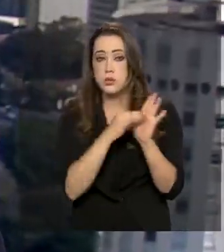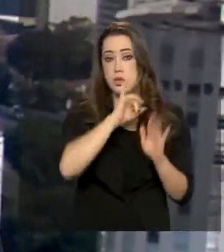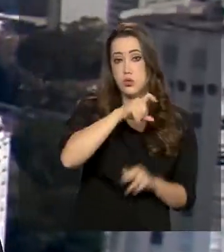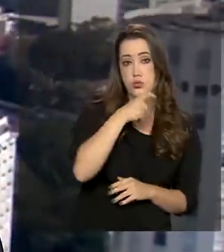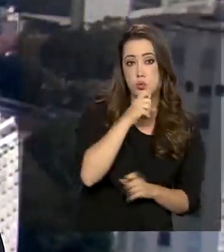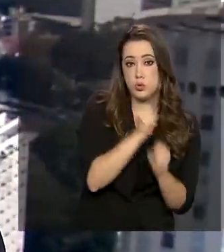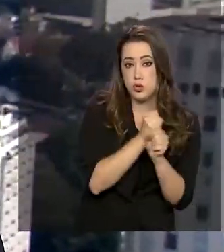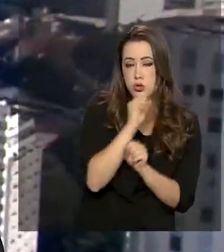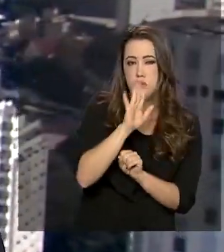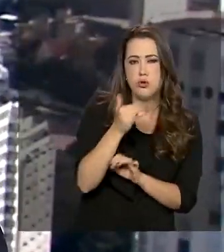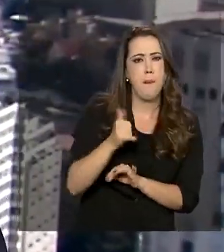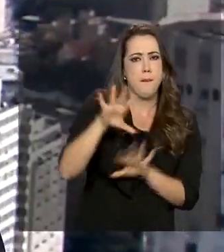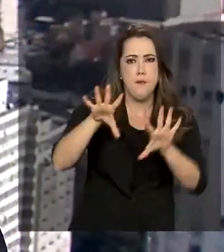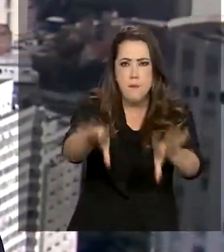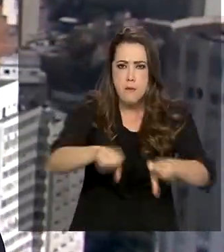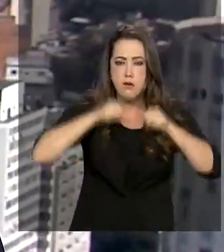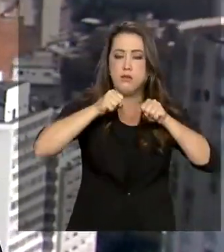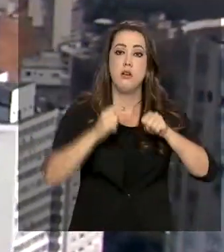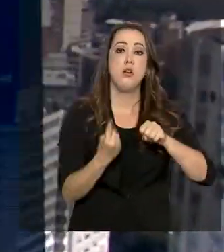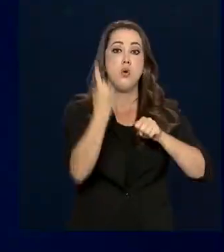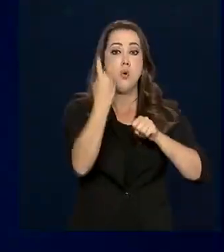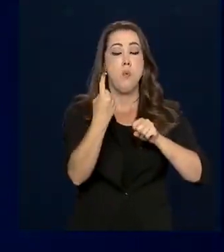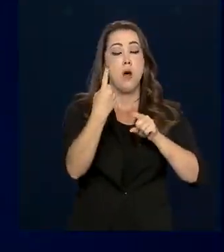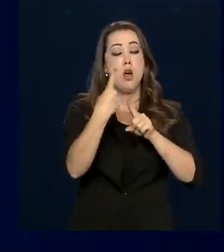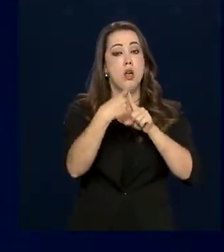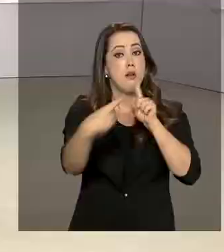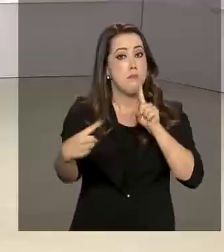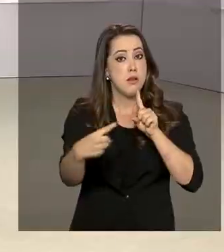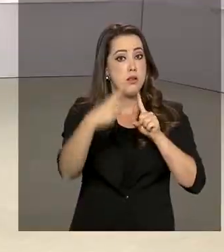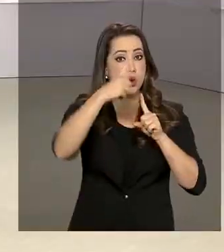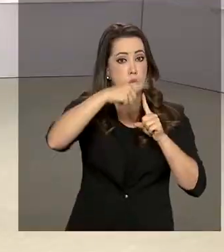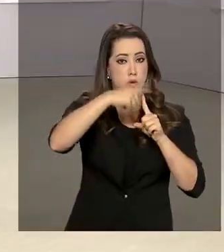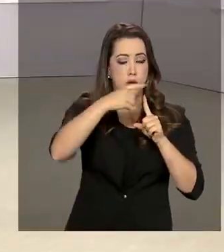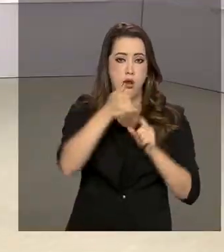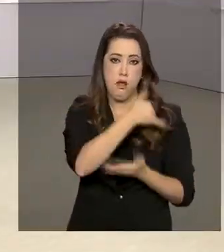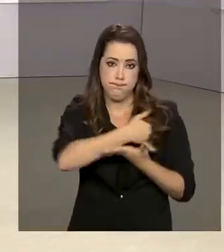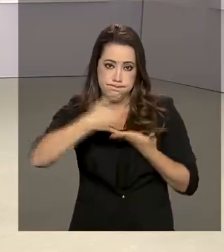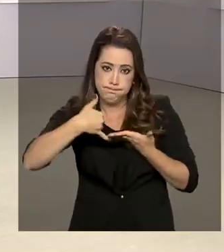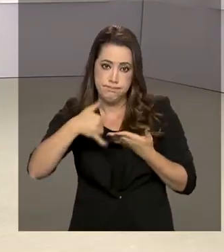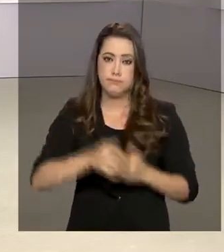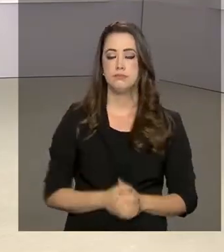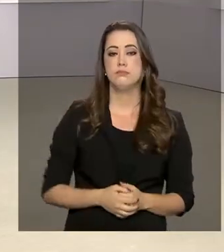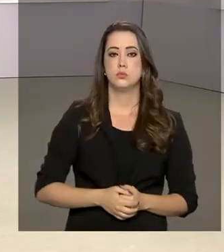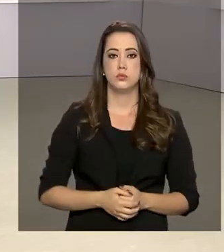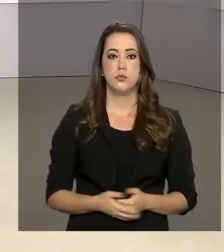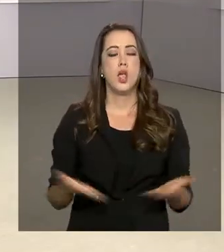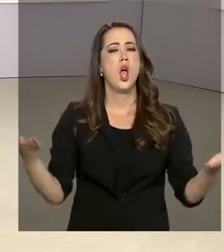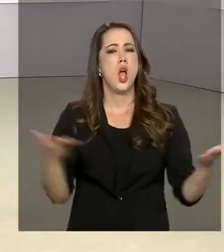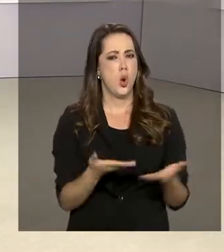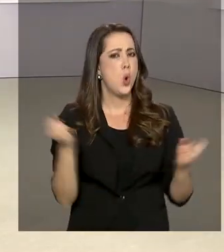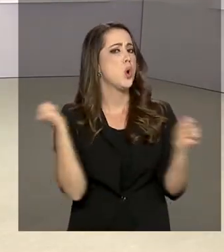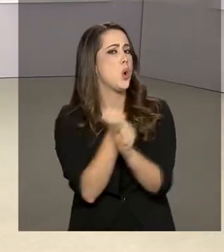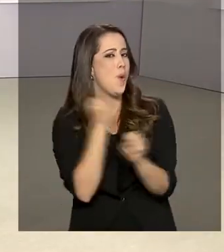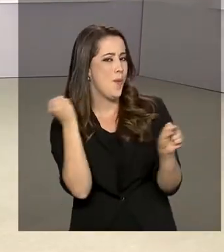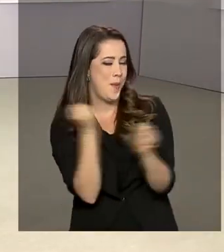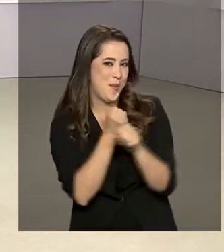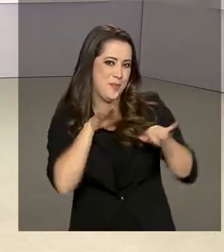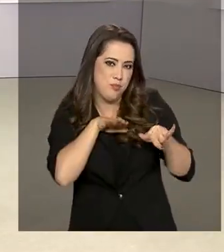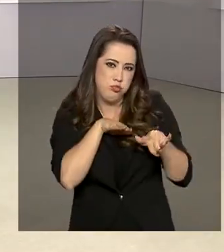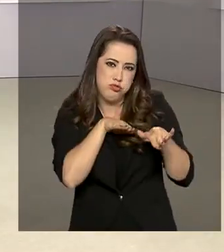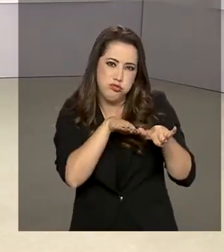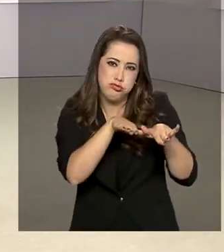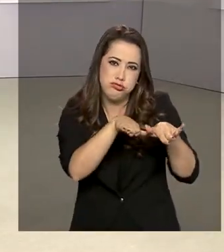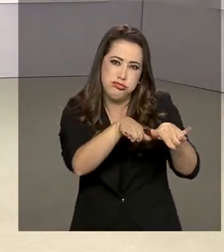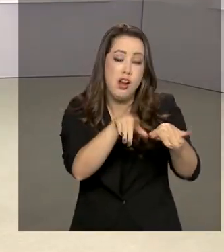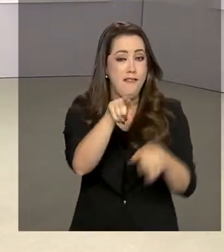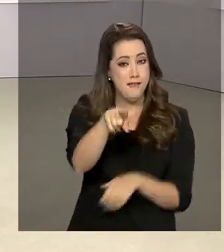foram apreendidas mais de uma tonelada e meia de cocaína. Agora vamos falar de obras nas rodovias. Você que viaja pelo